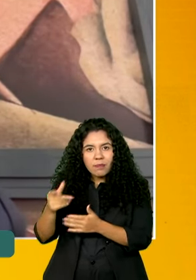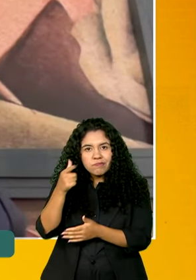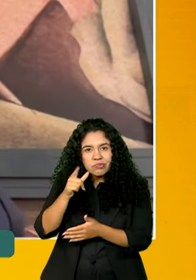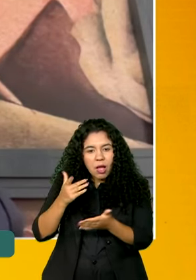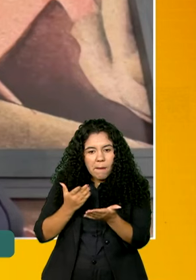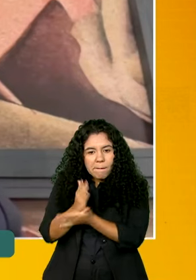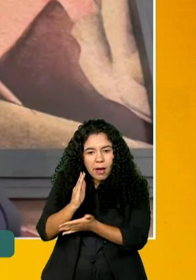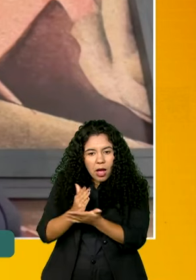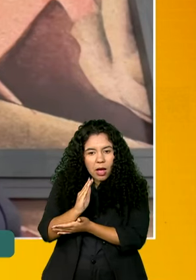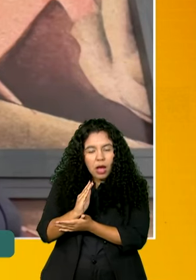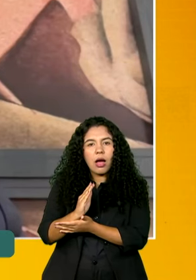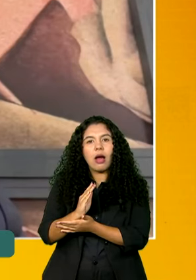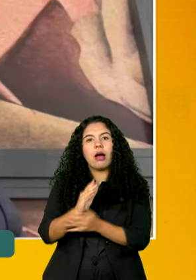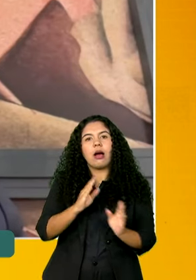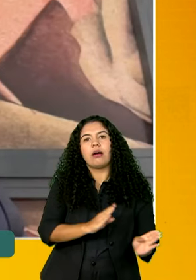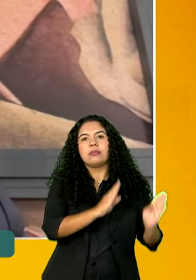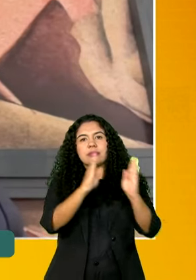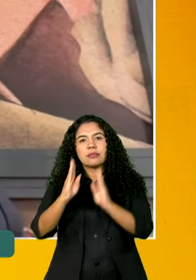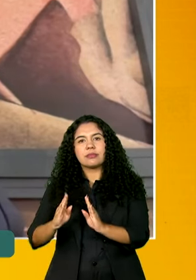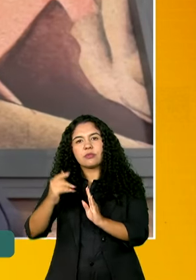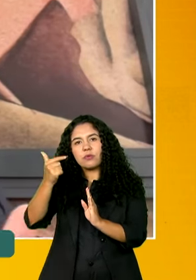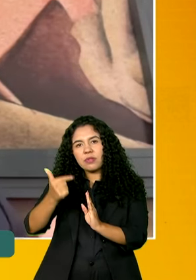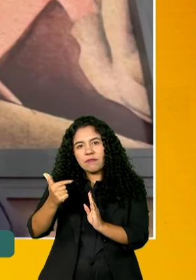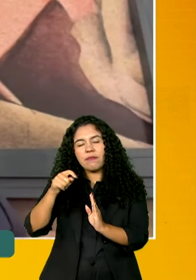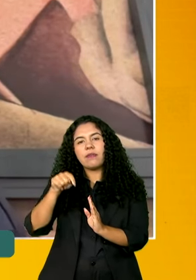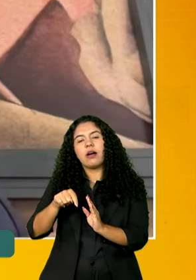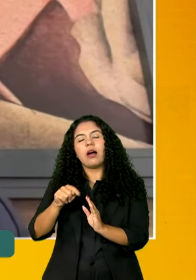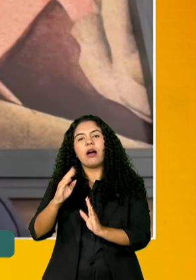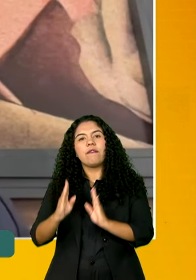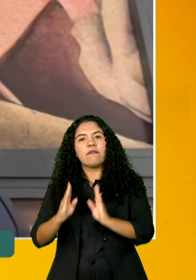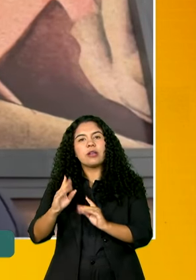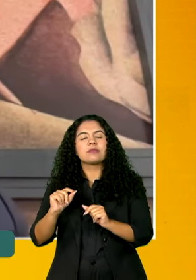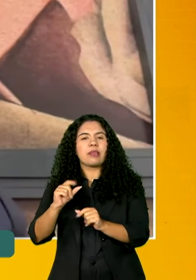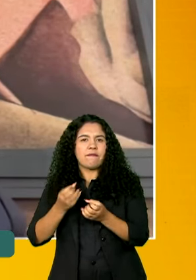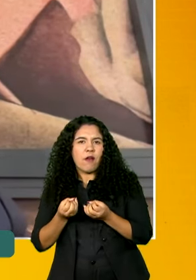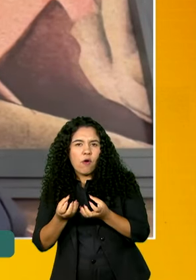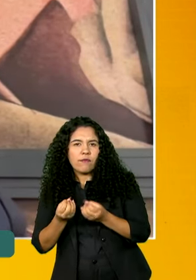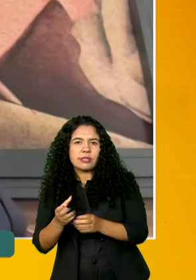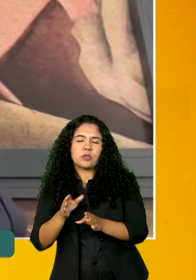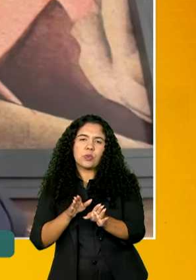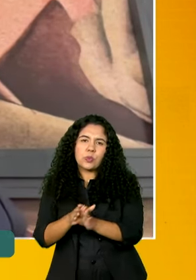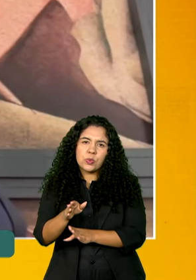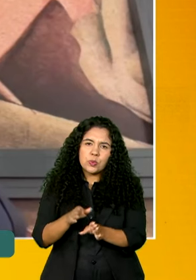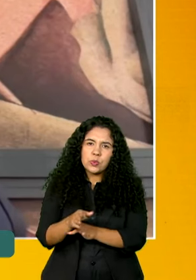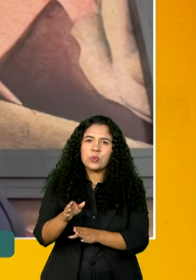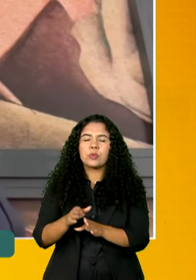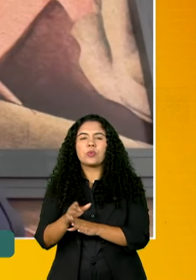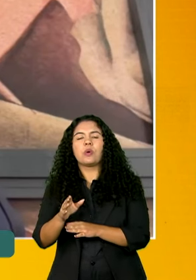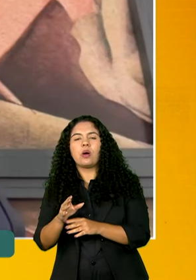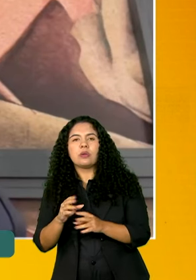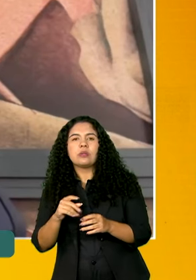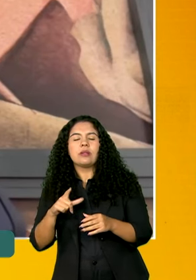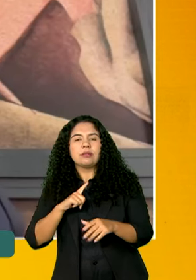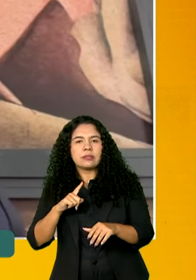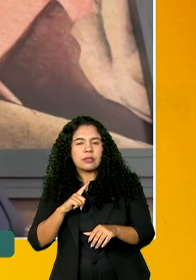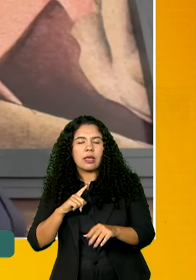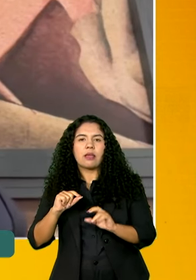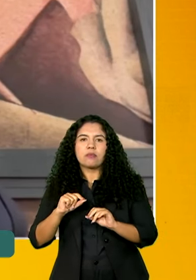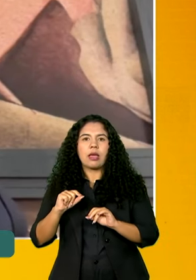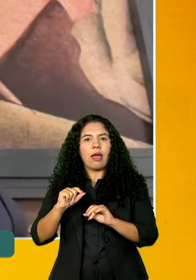fase, eles farão uma série de treinamentos, eles terão tutoria de grandes nomes da divulgação científica